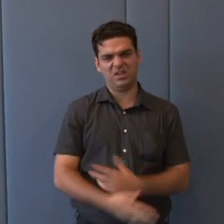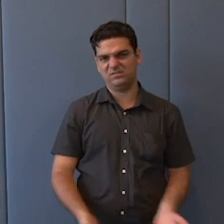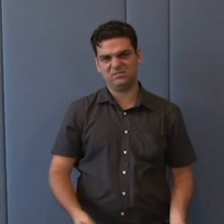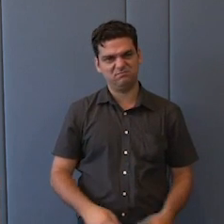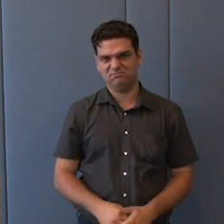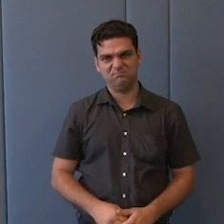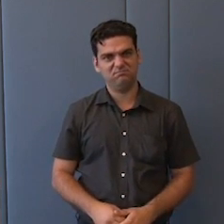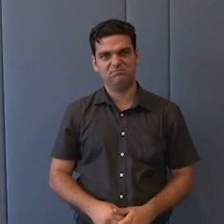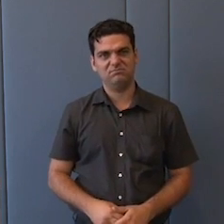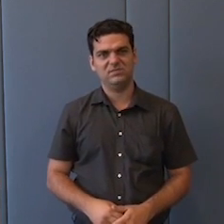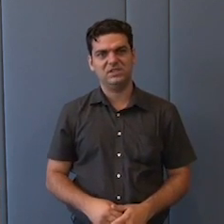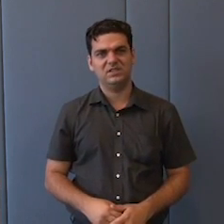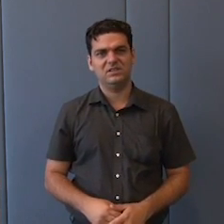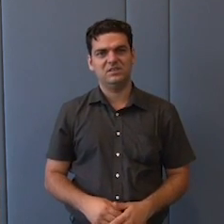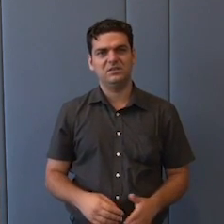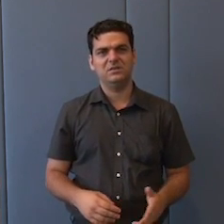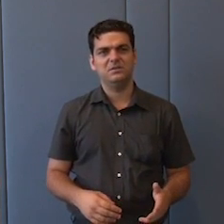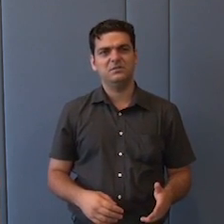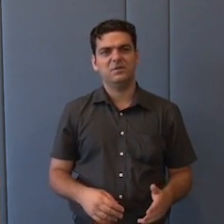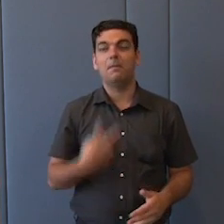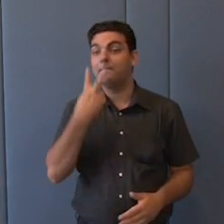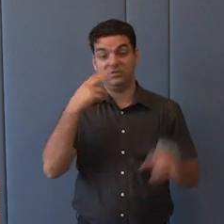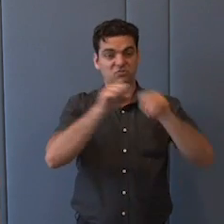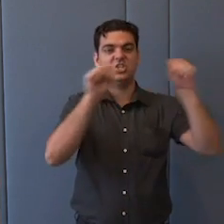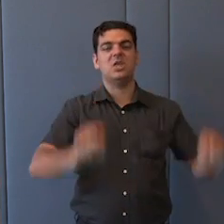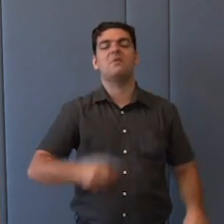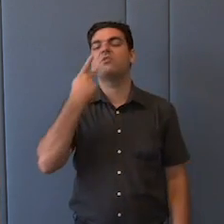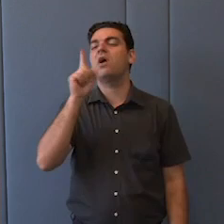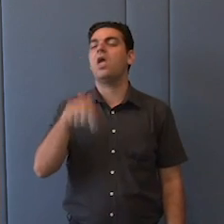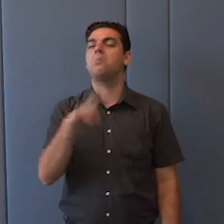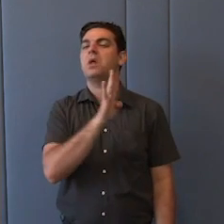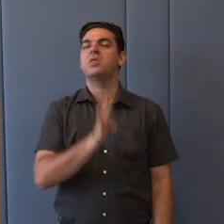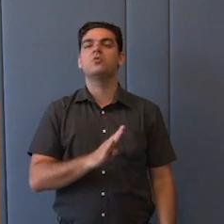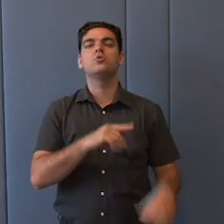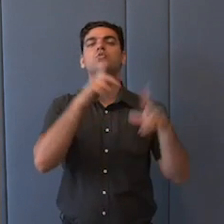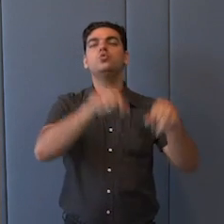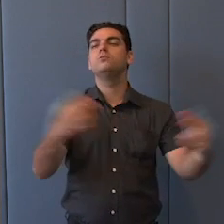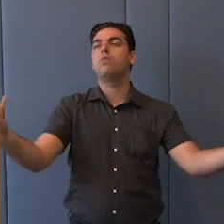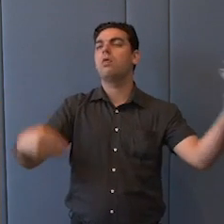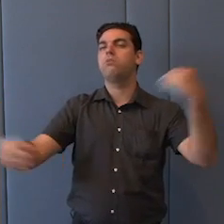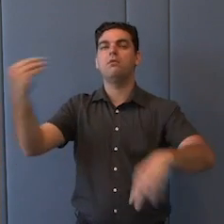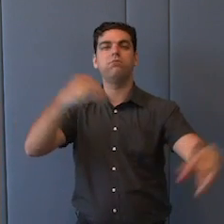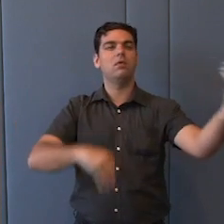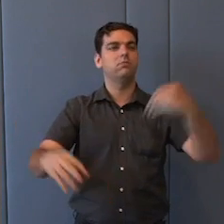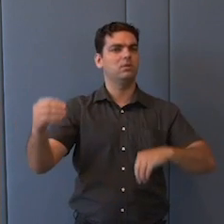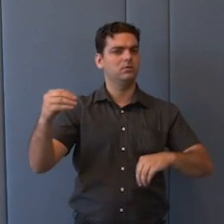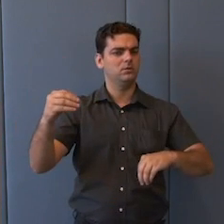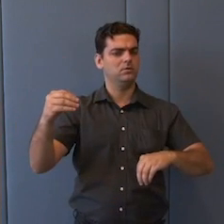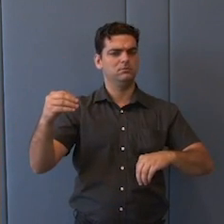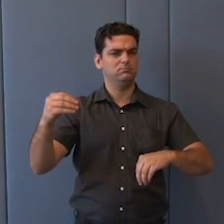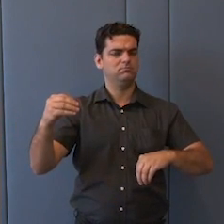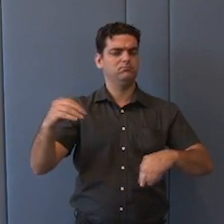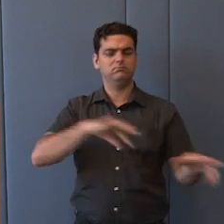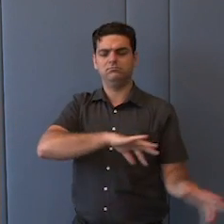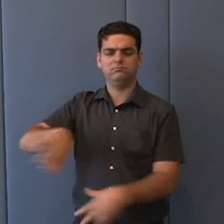proveniente da máquina, isso não é oráculo falando, não. O Brasil é um país profundamente monocultural, é